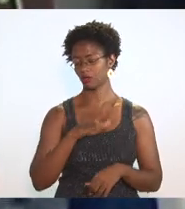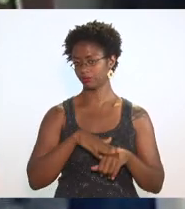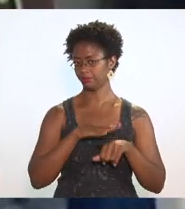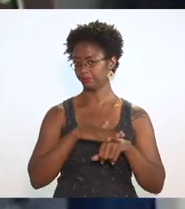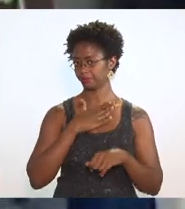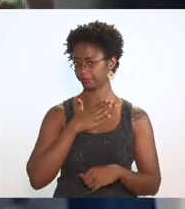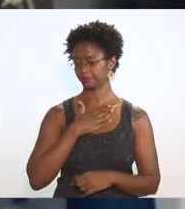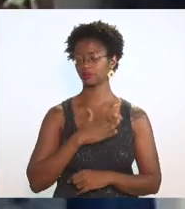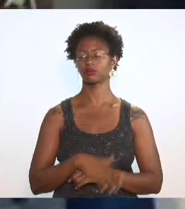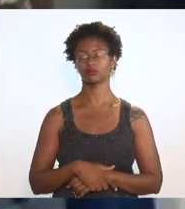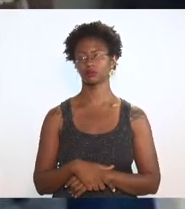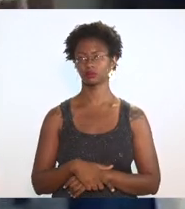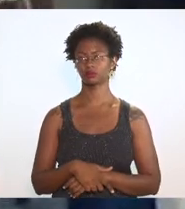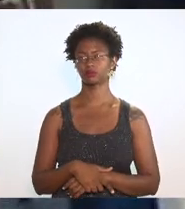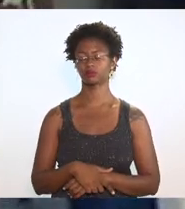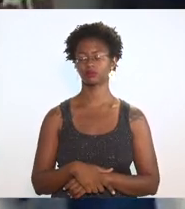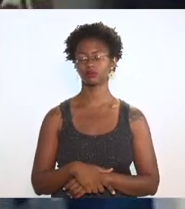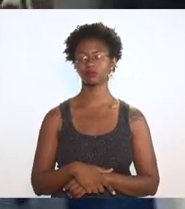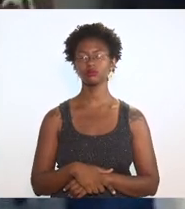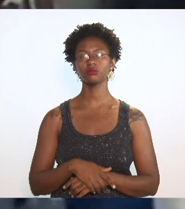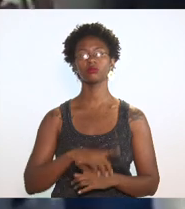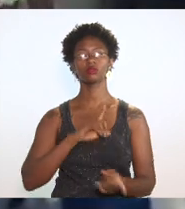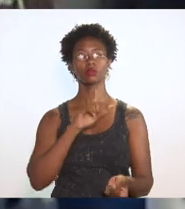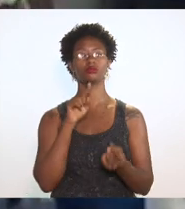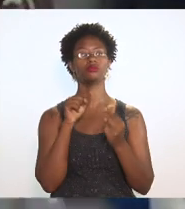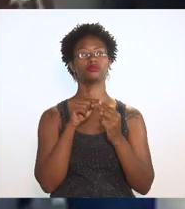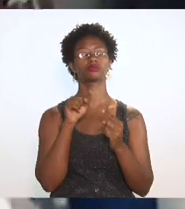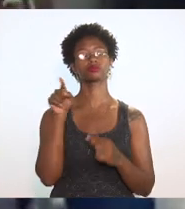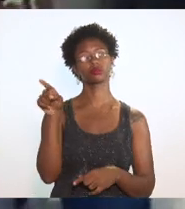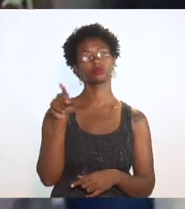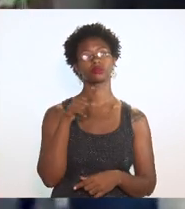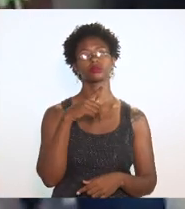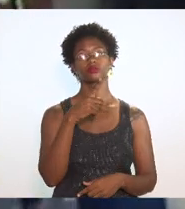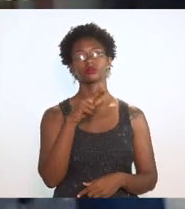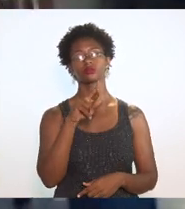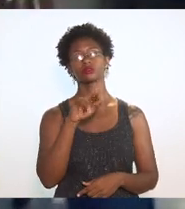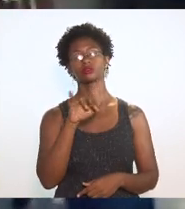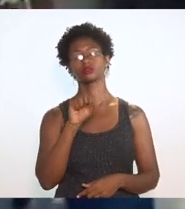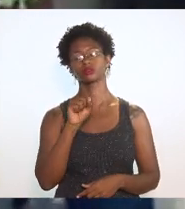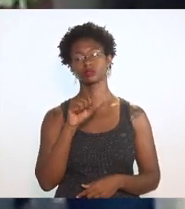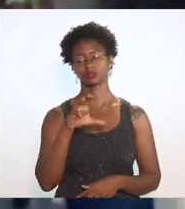assim vai ao encontro do que a Priscila já falou